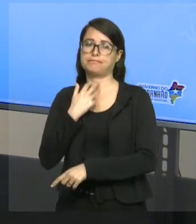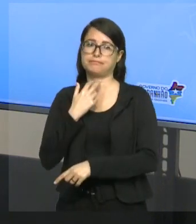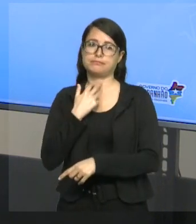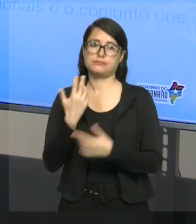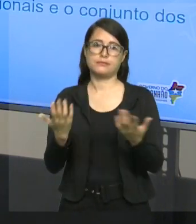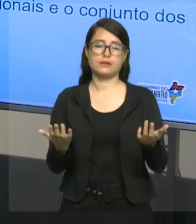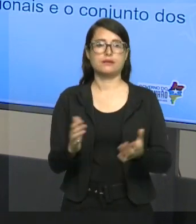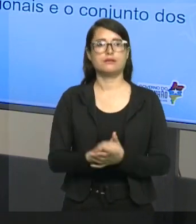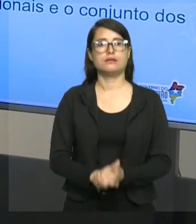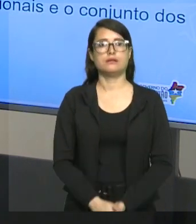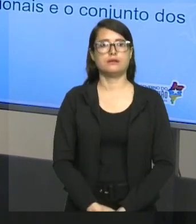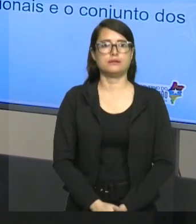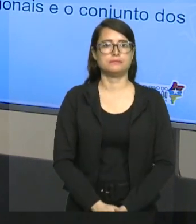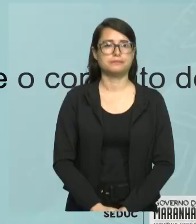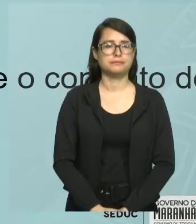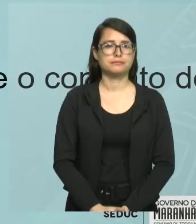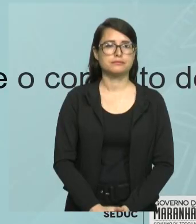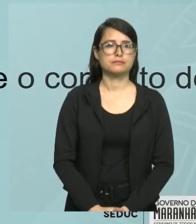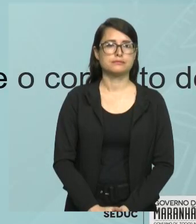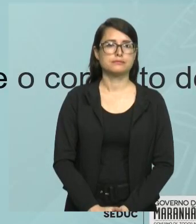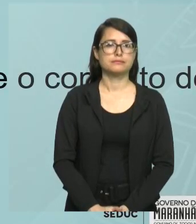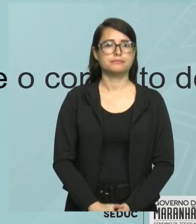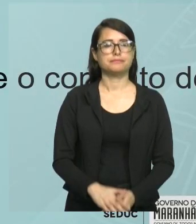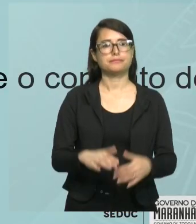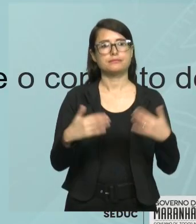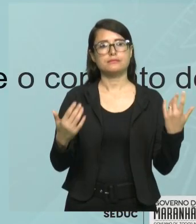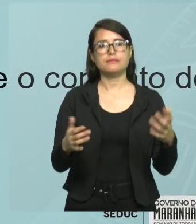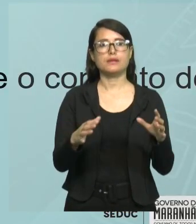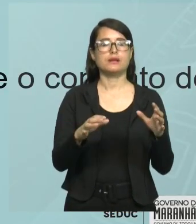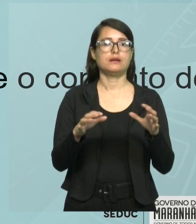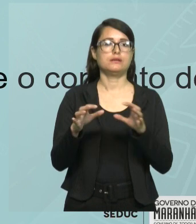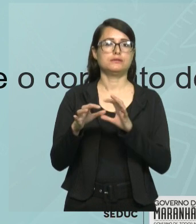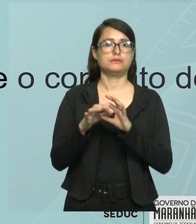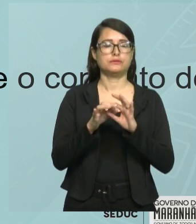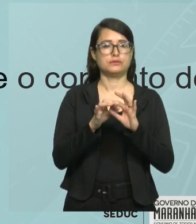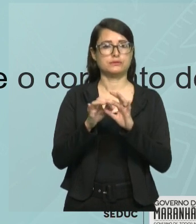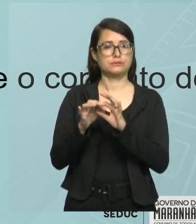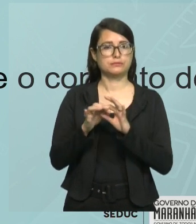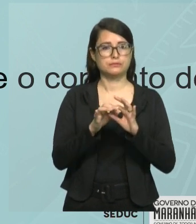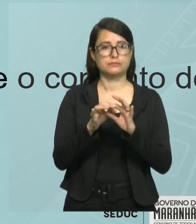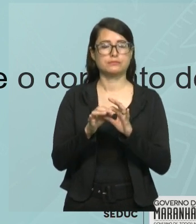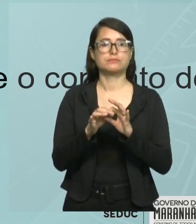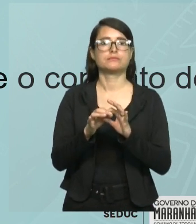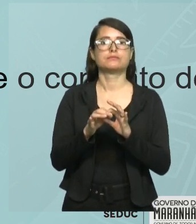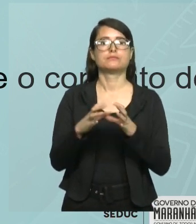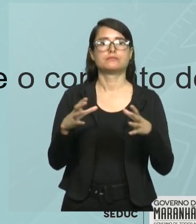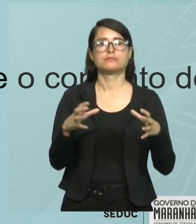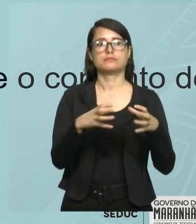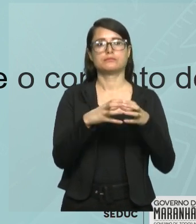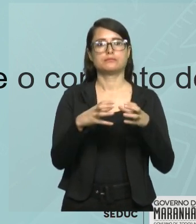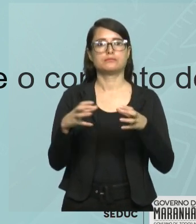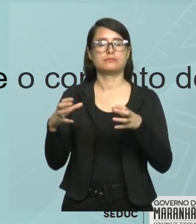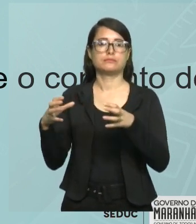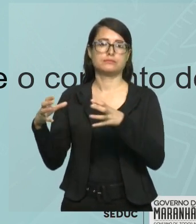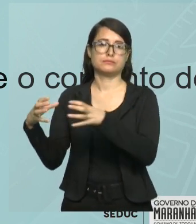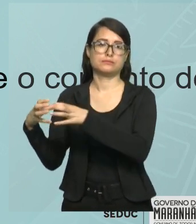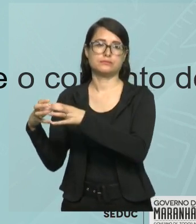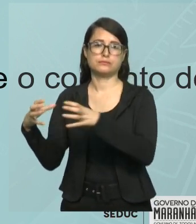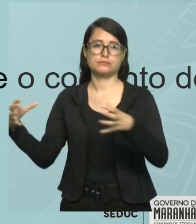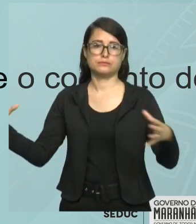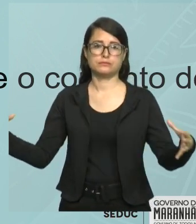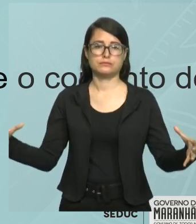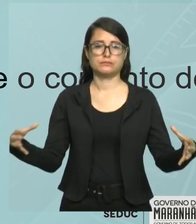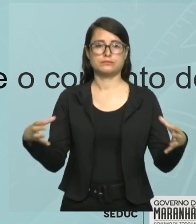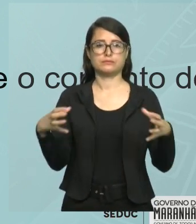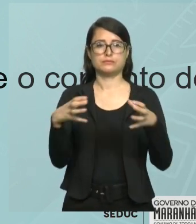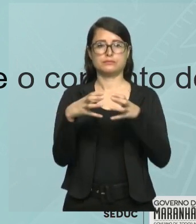Logo, é a união entre o conjunto dos números racionais e o conjunto dos números